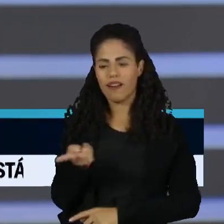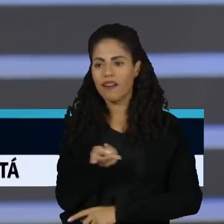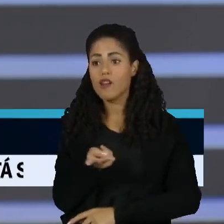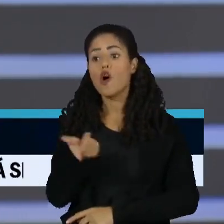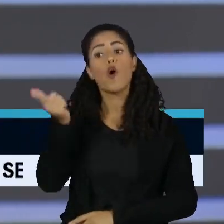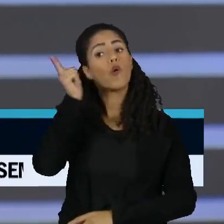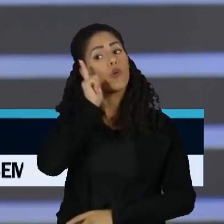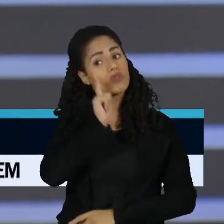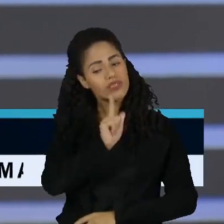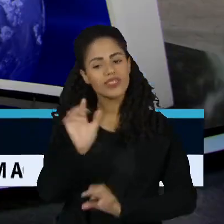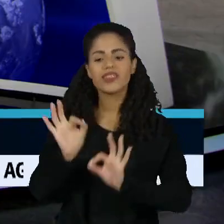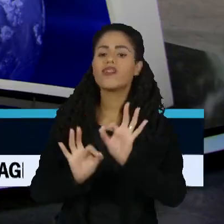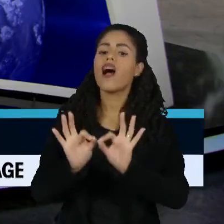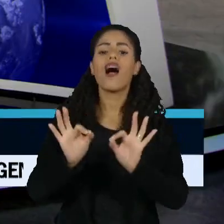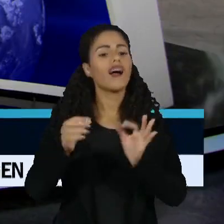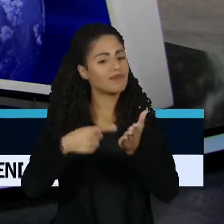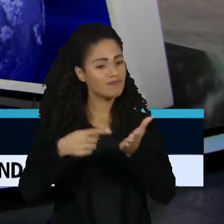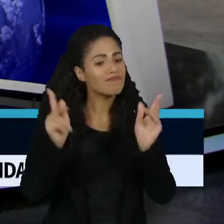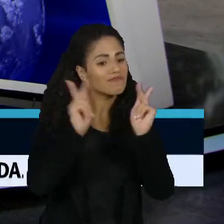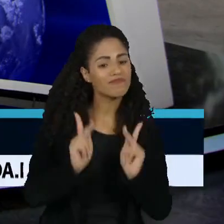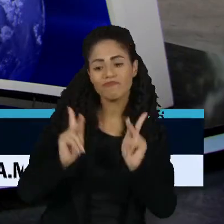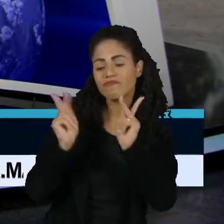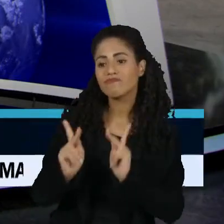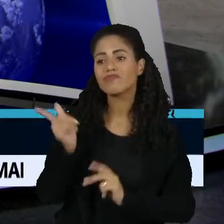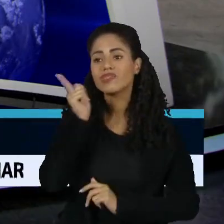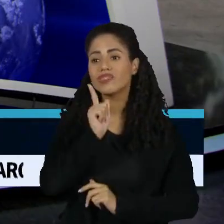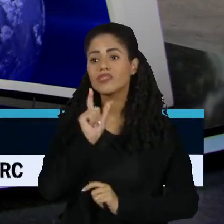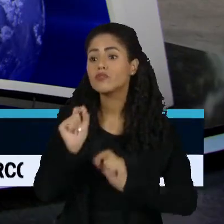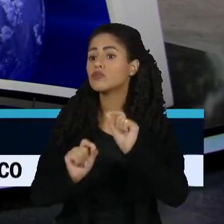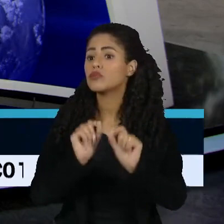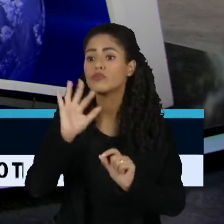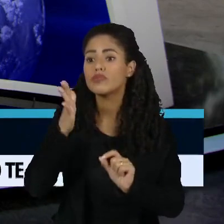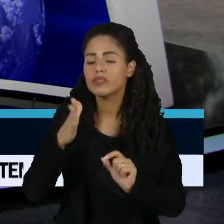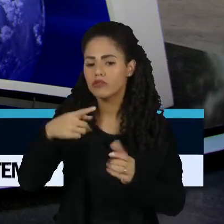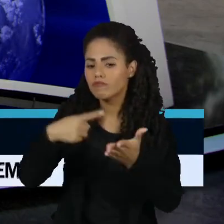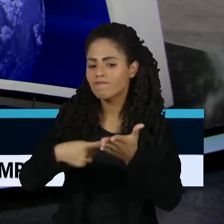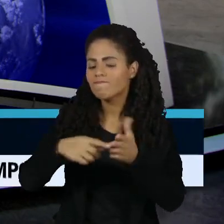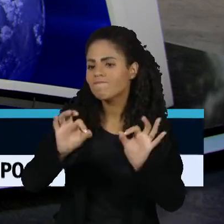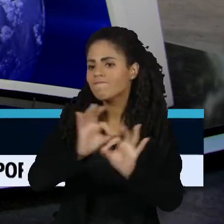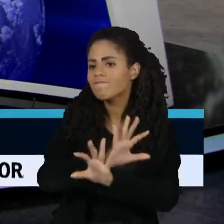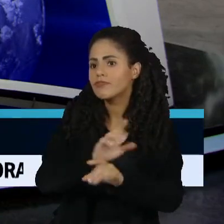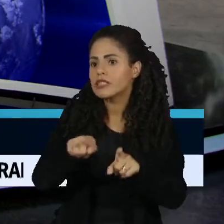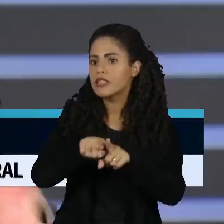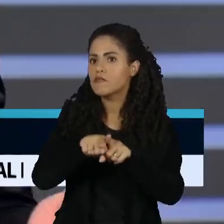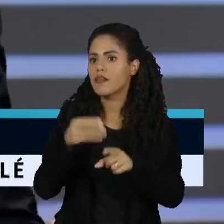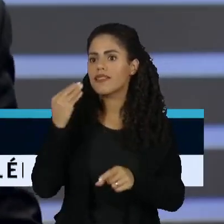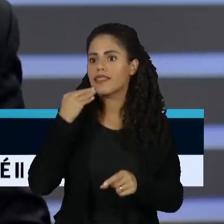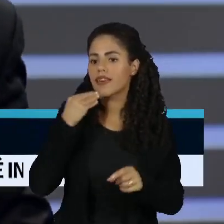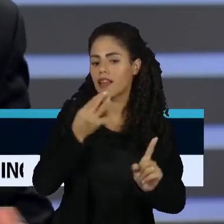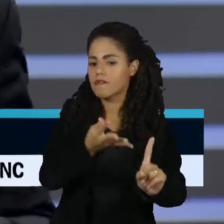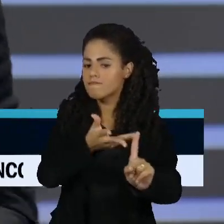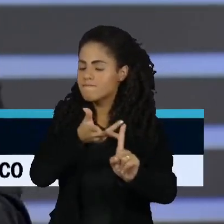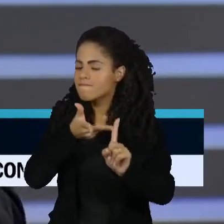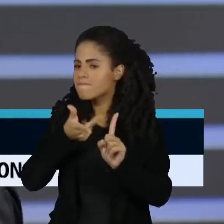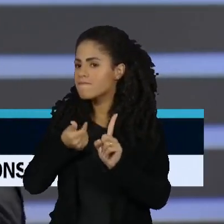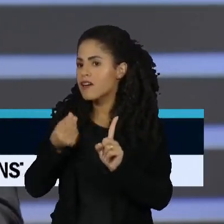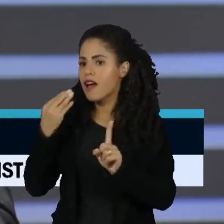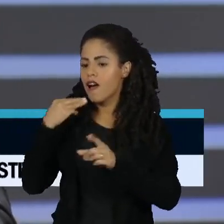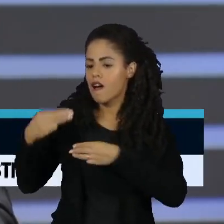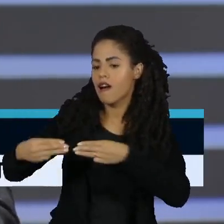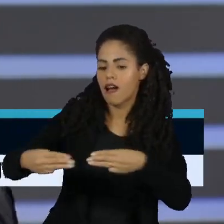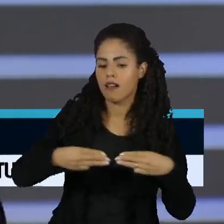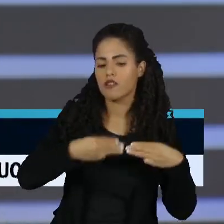PL, então se acertaram. Então, nesse acerto, para trazer inclusive uma parte desses partidos para dentro da base do governo, o que